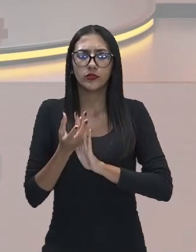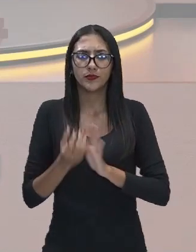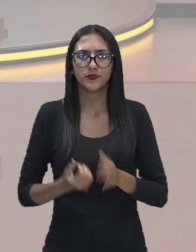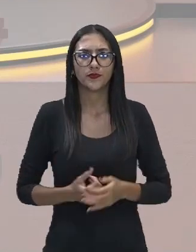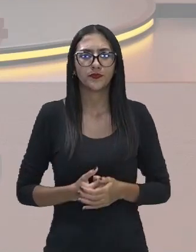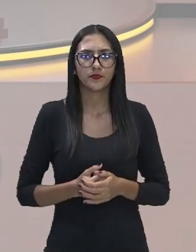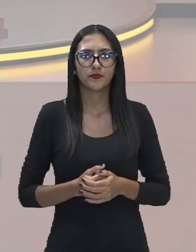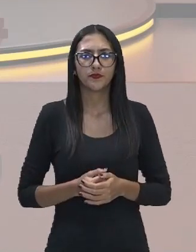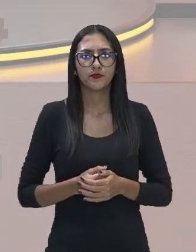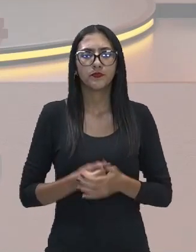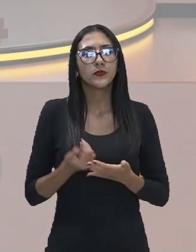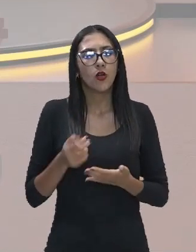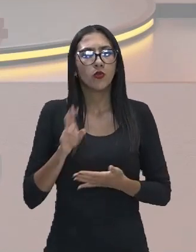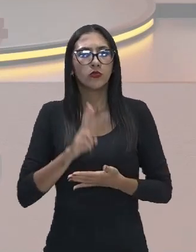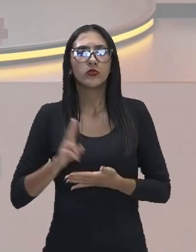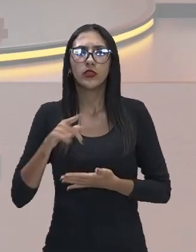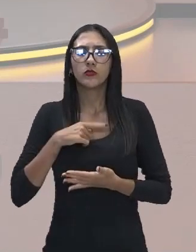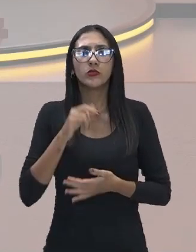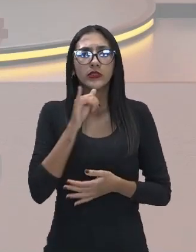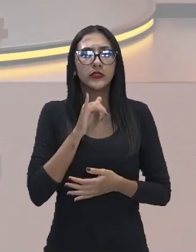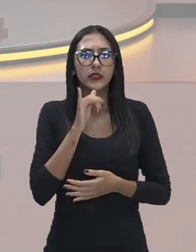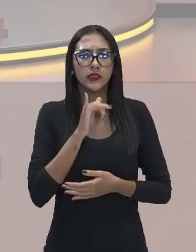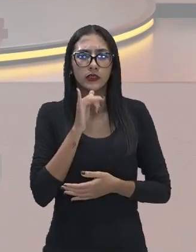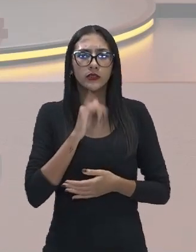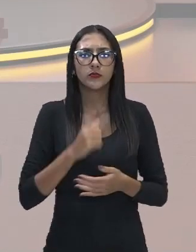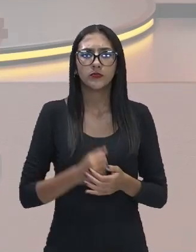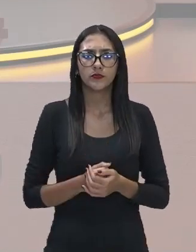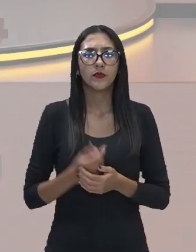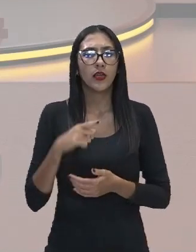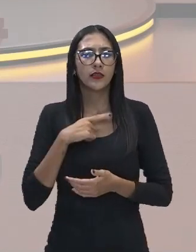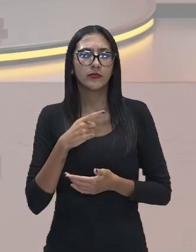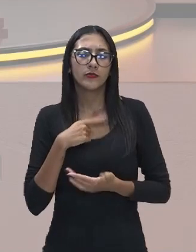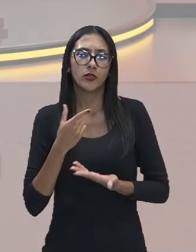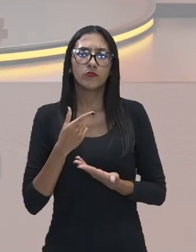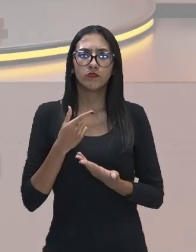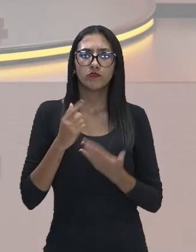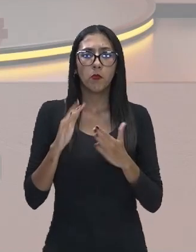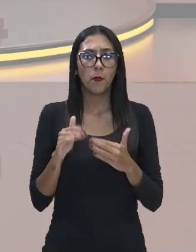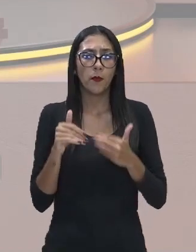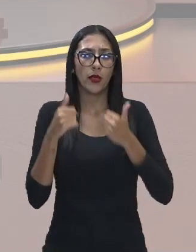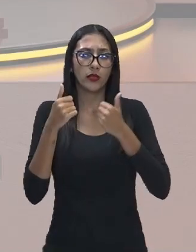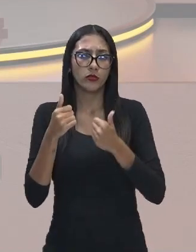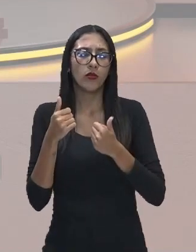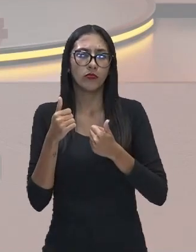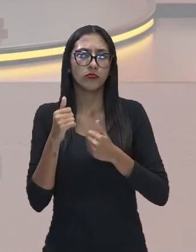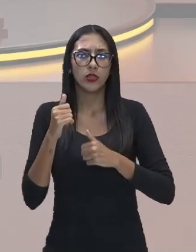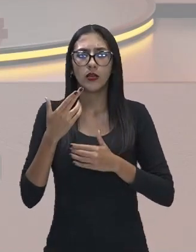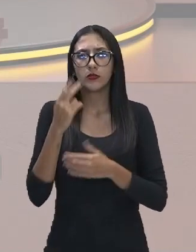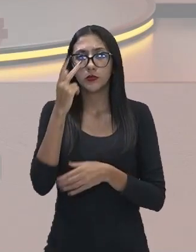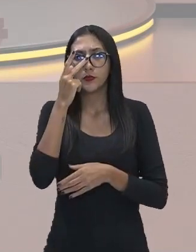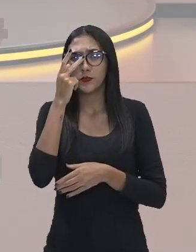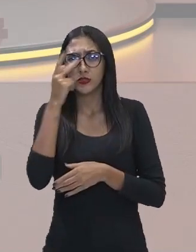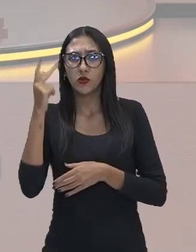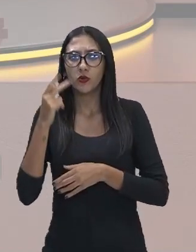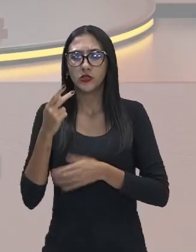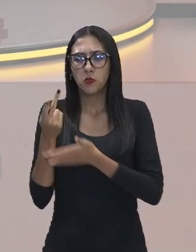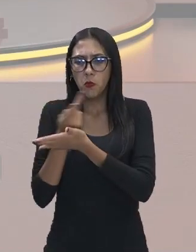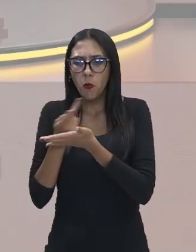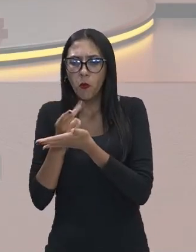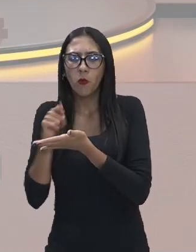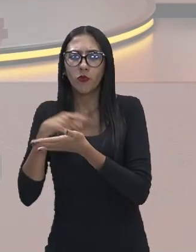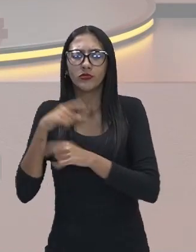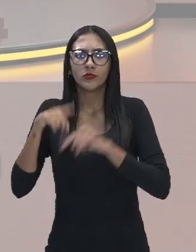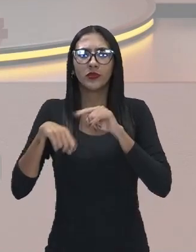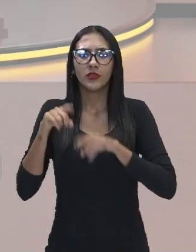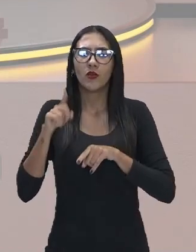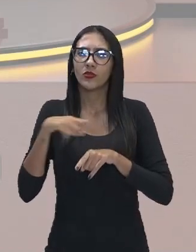exemplo da lata porque parece ser ali o mais desejado pelos catadores de lixo de serem encontrados. então